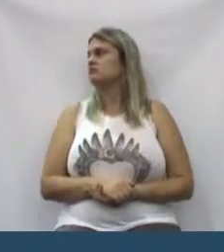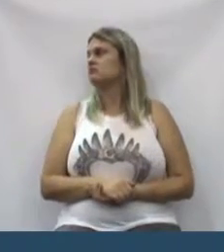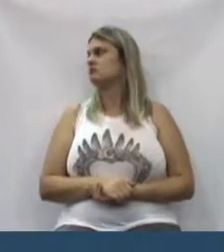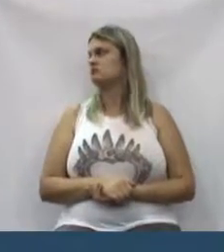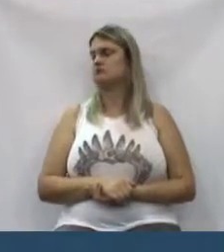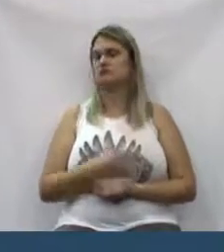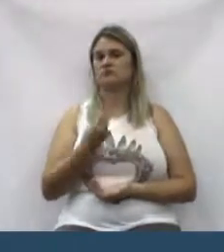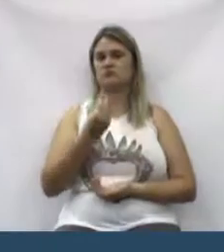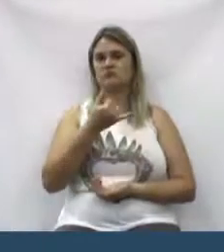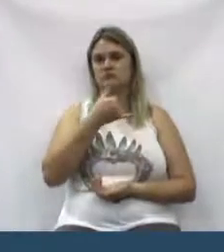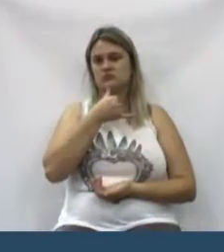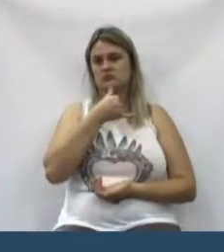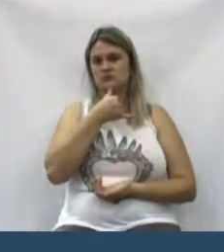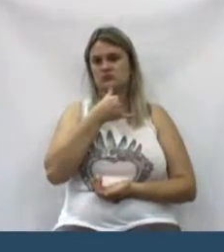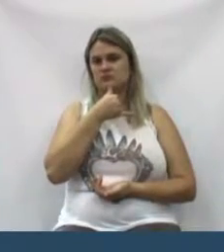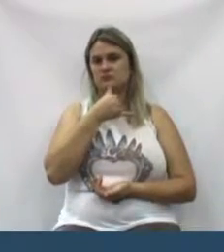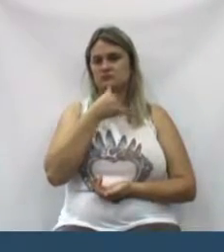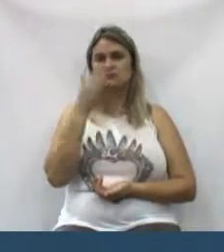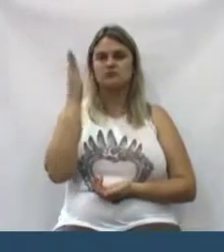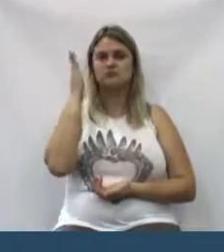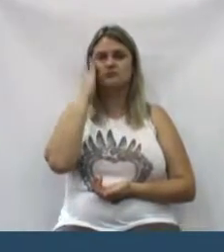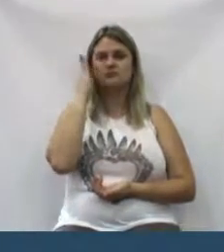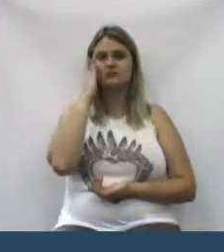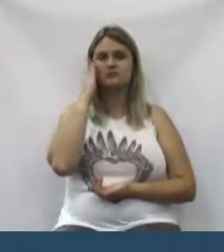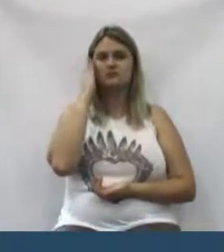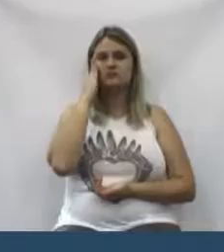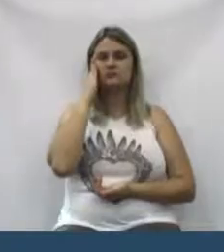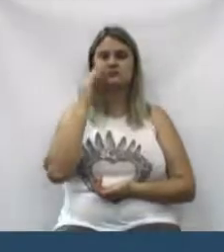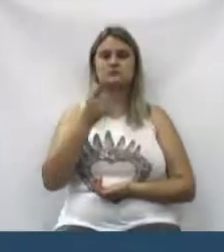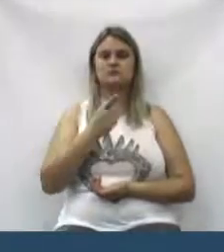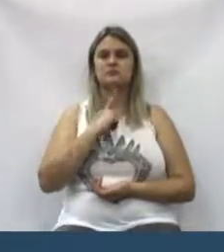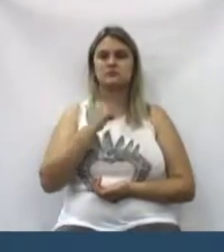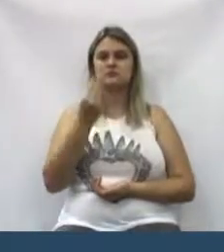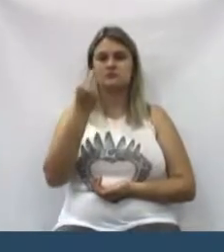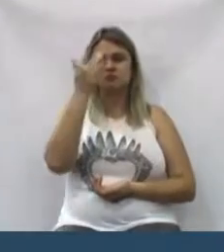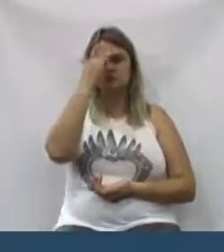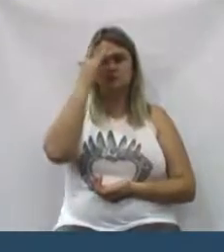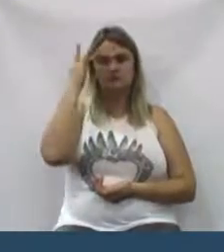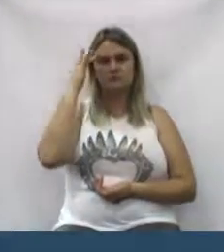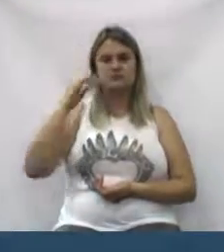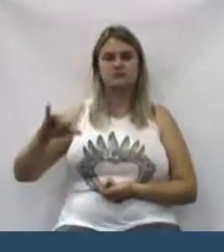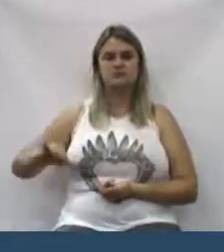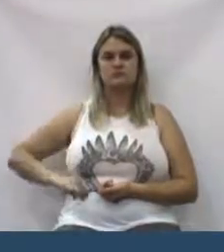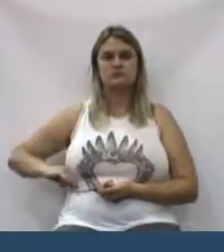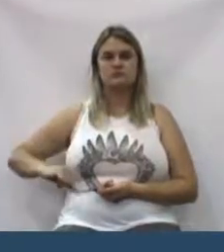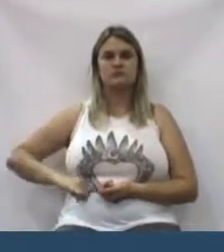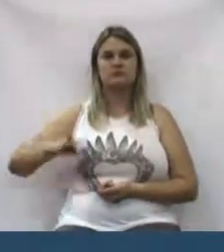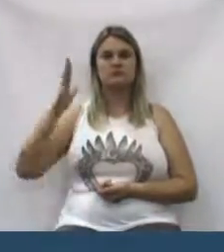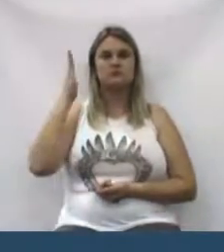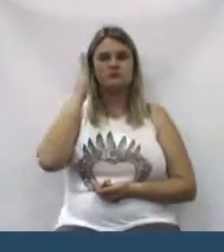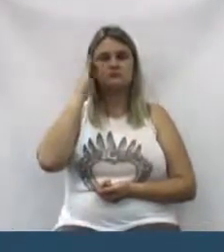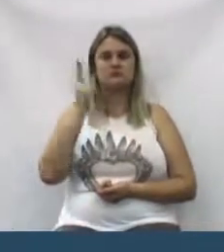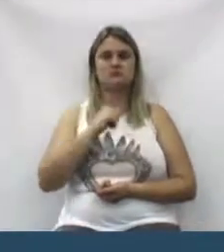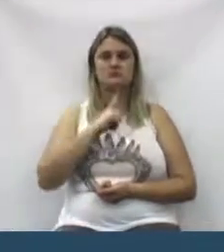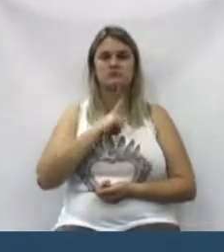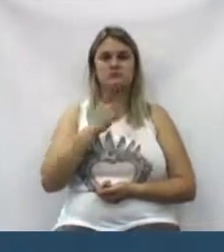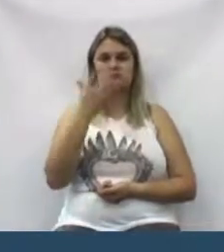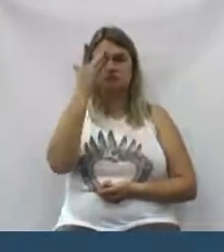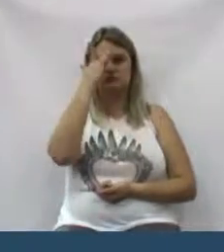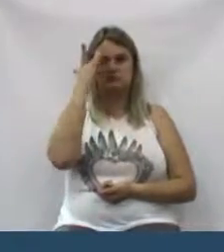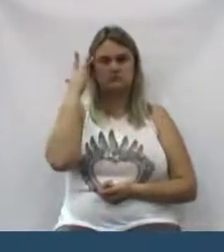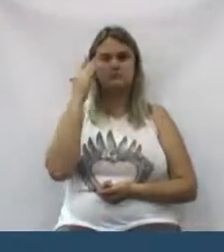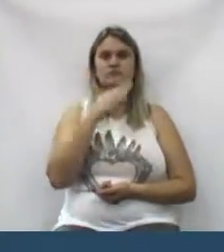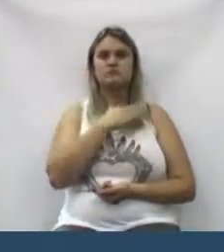é muito triste saber que tem muita gente sofrendo saber que tem muita gente